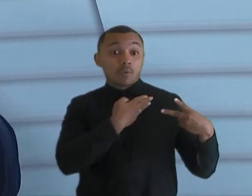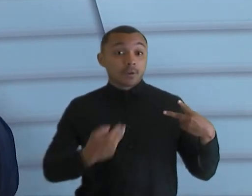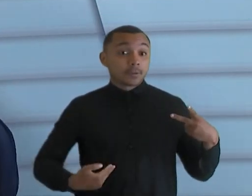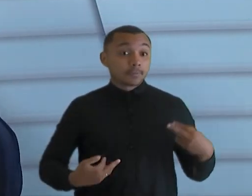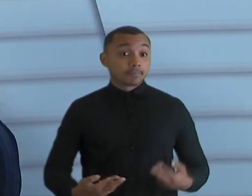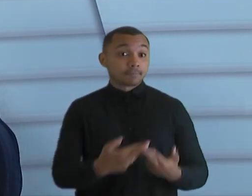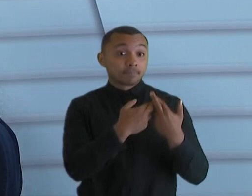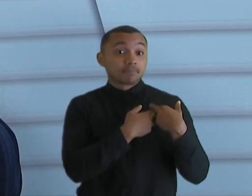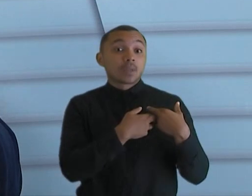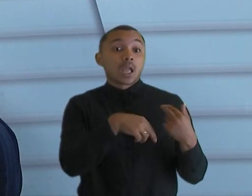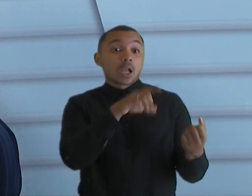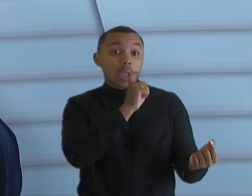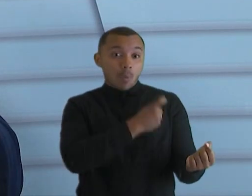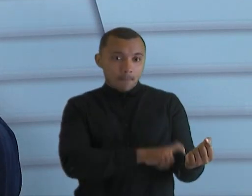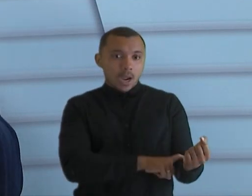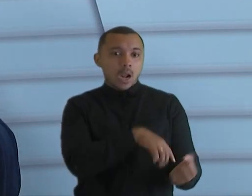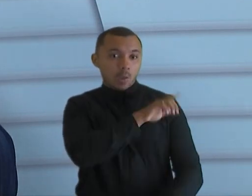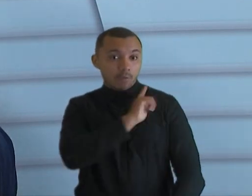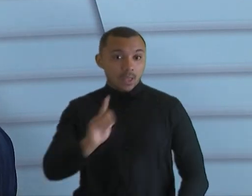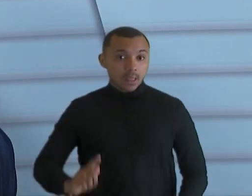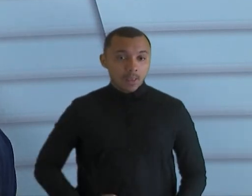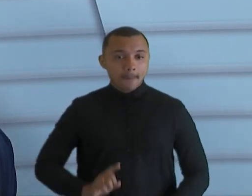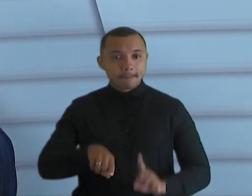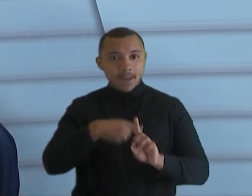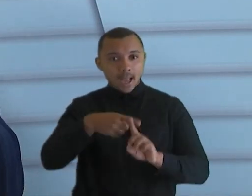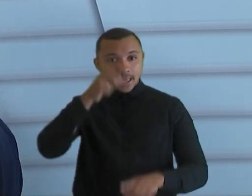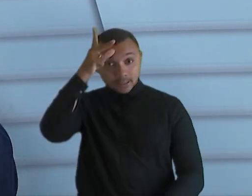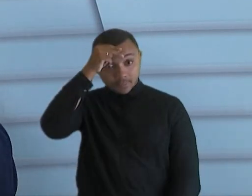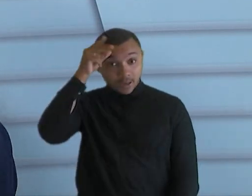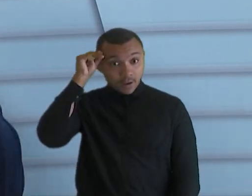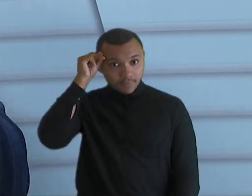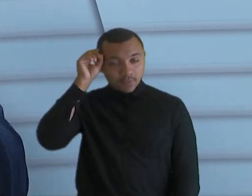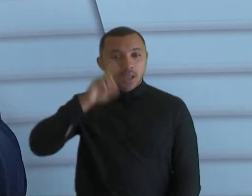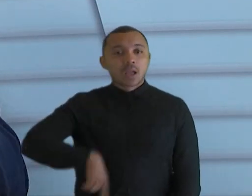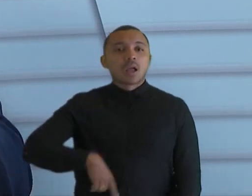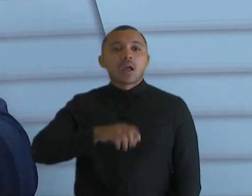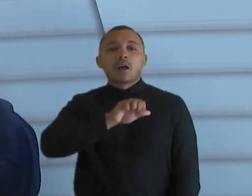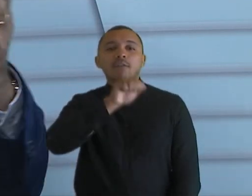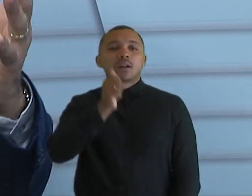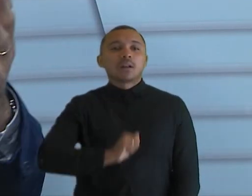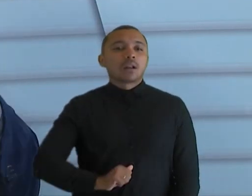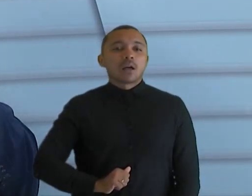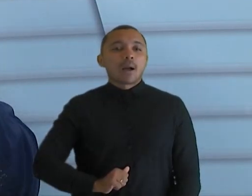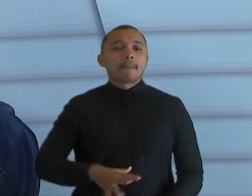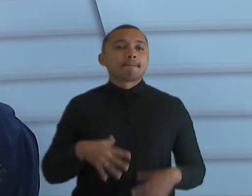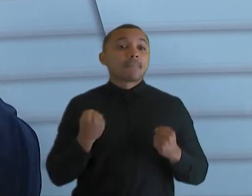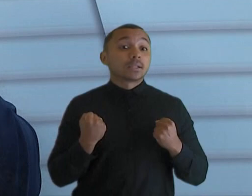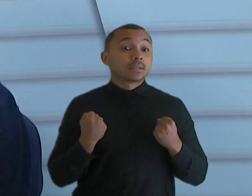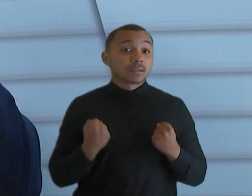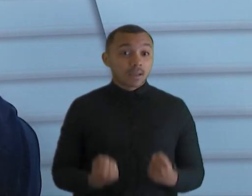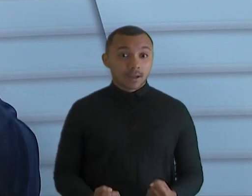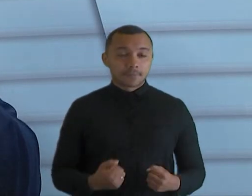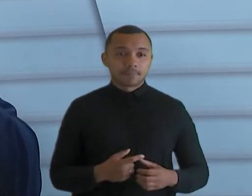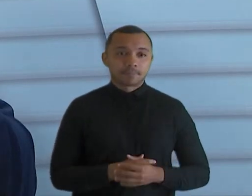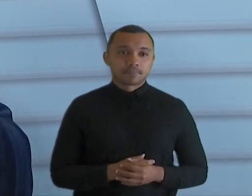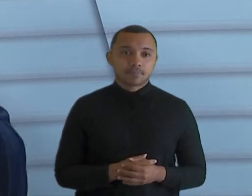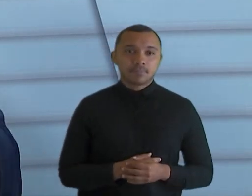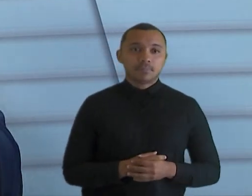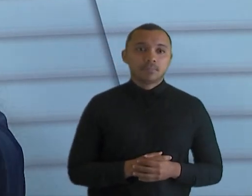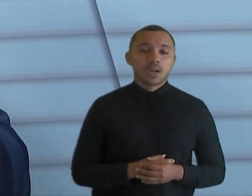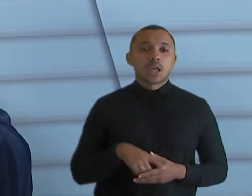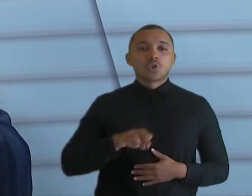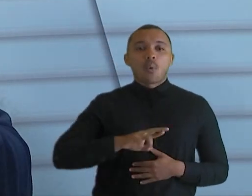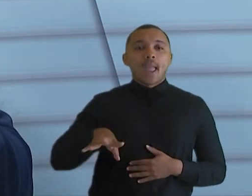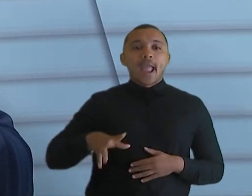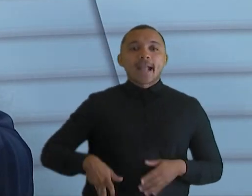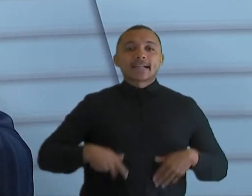governador e dos prefeitos. Aí, nesse caso, o tribunal é uma análise mais macro. O que se verifica aí não é o gasto